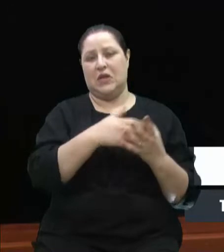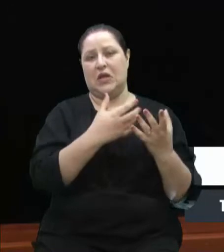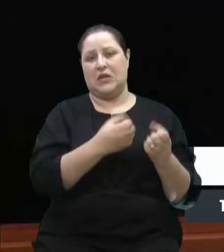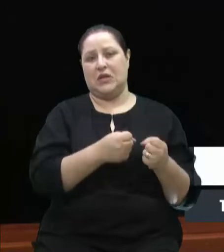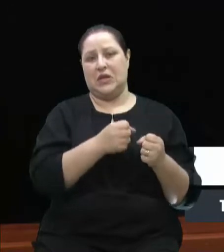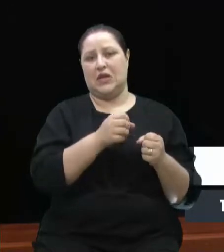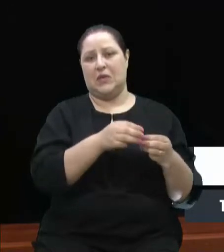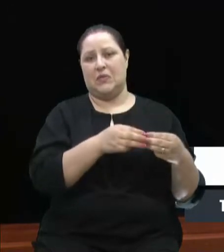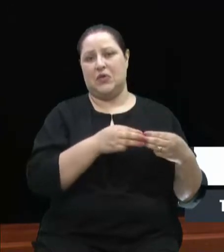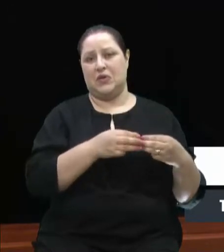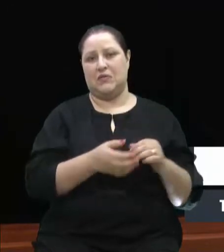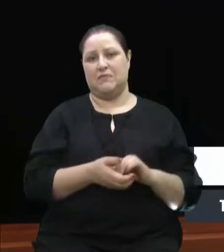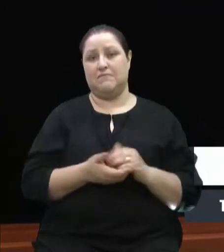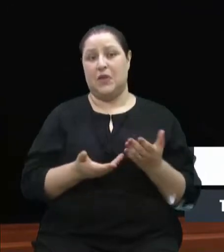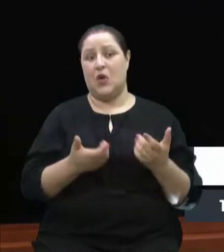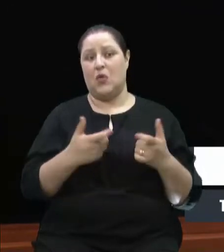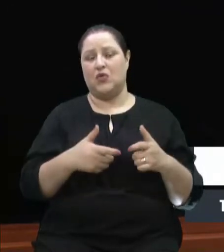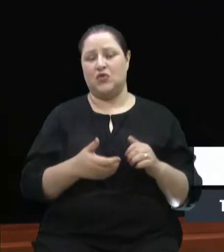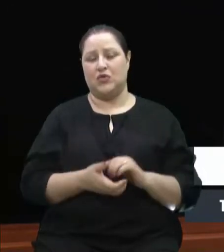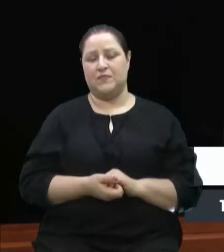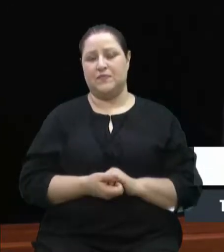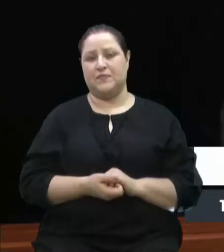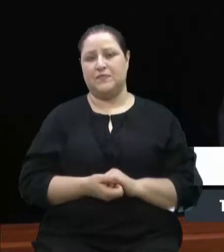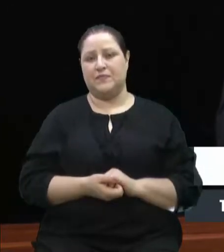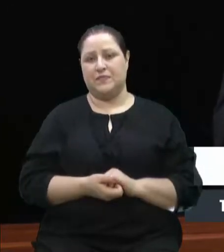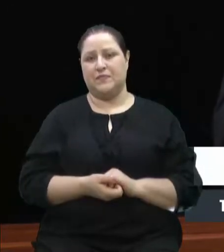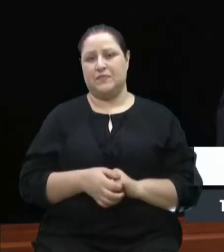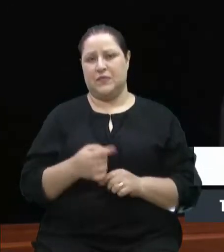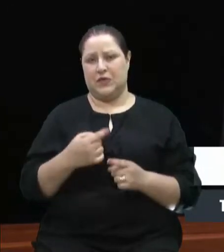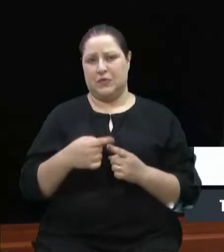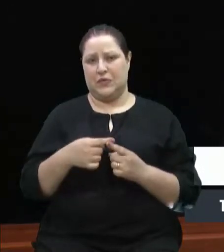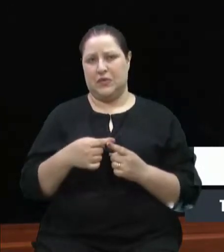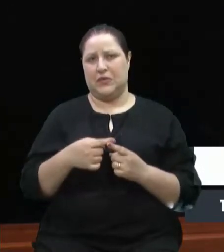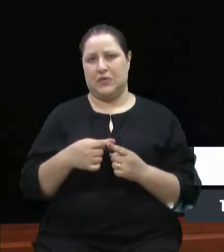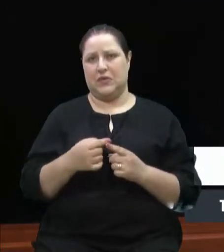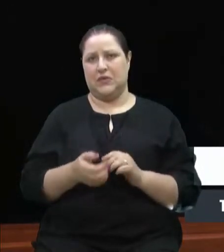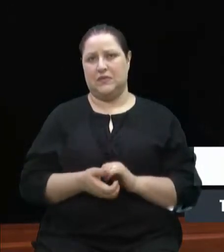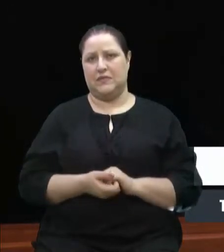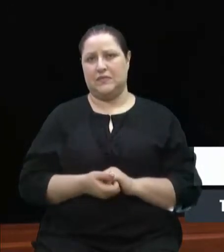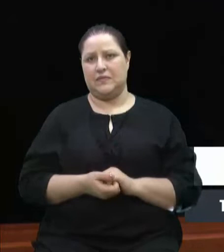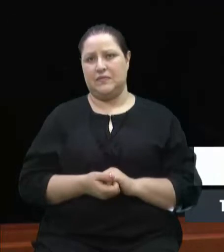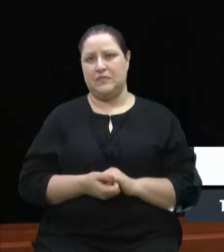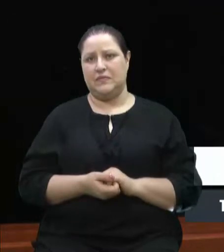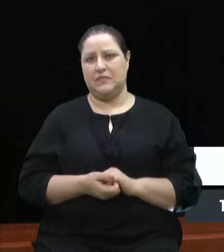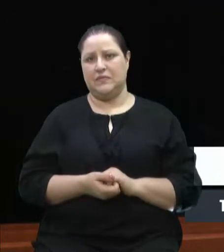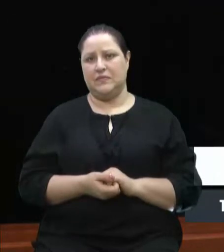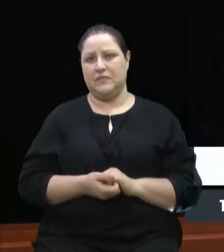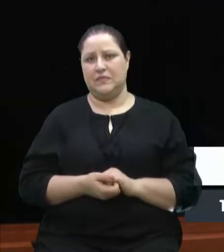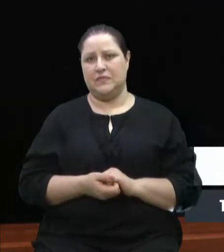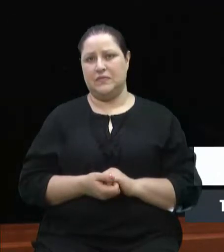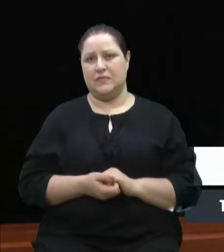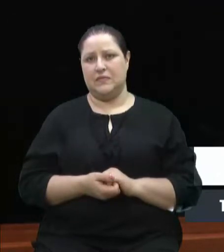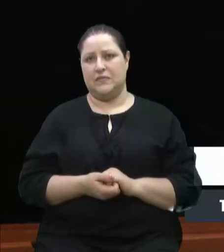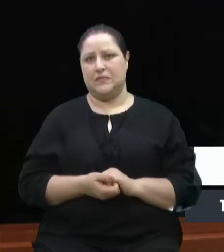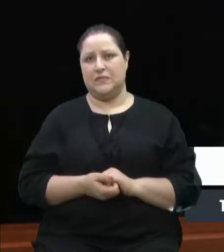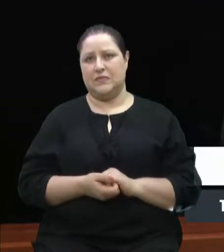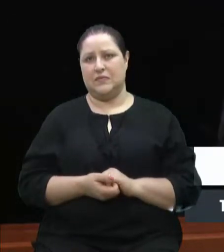dessa moção? Porque nós estamos ainda contra... Então, quando a gente... E hoje,